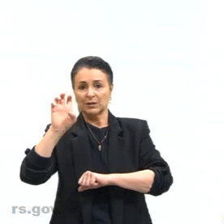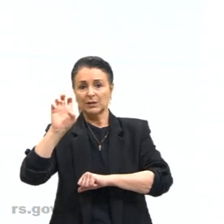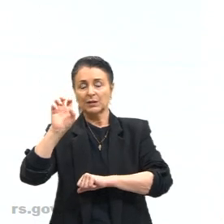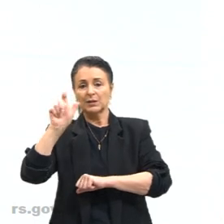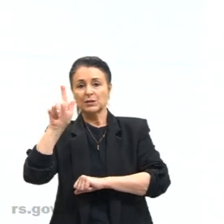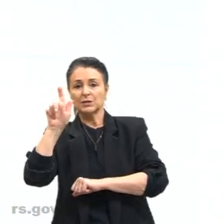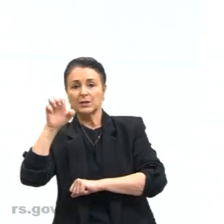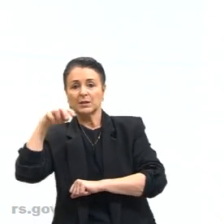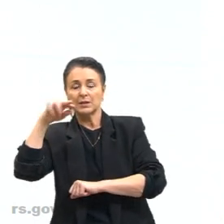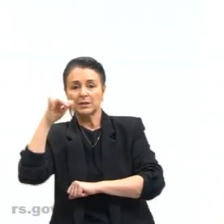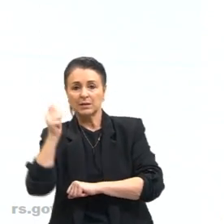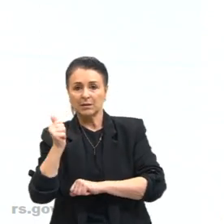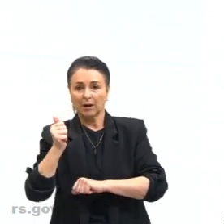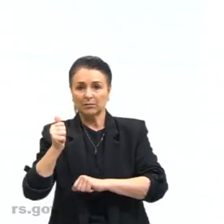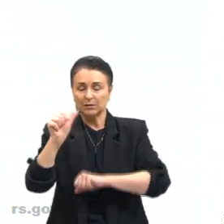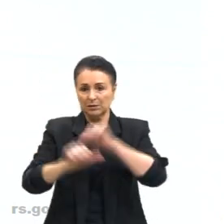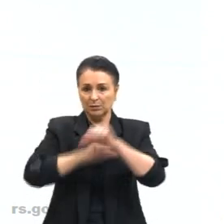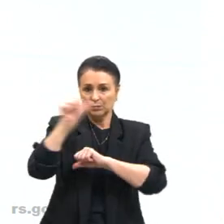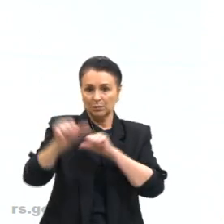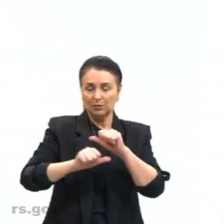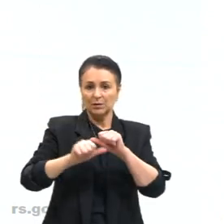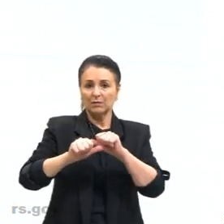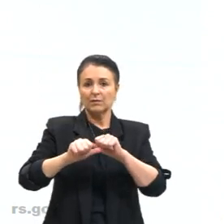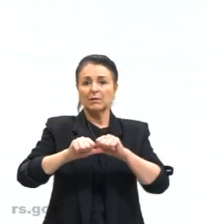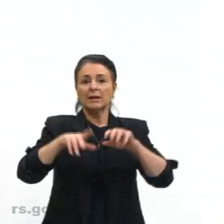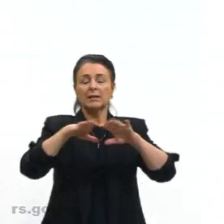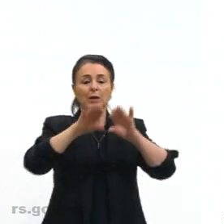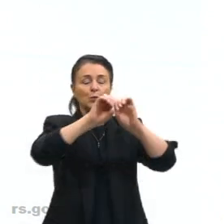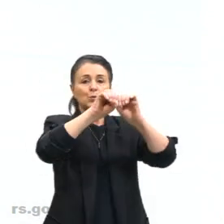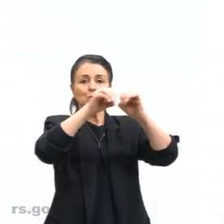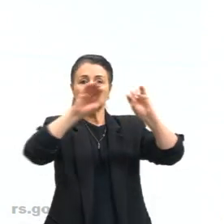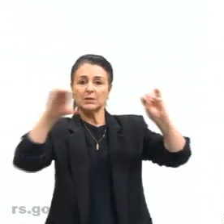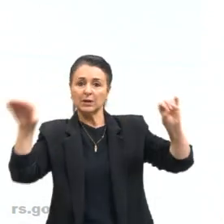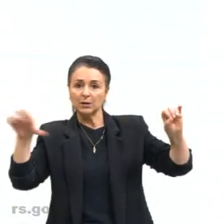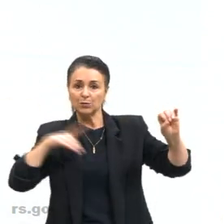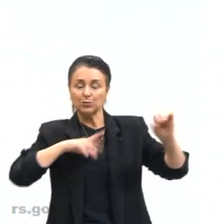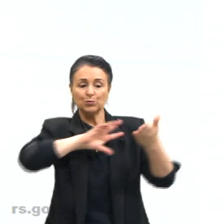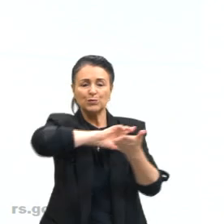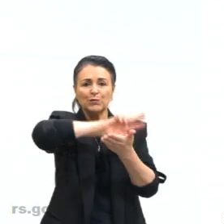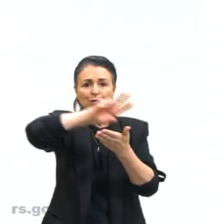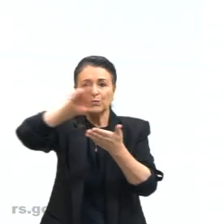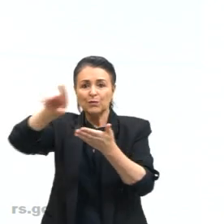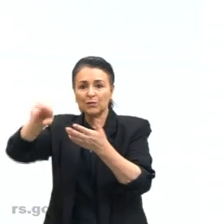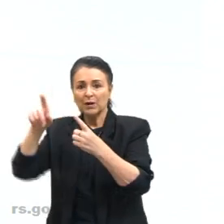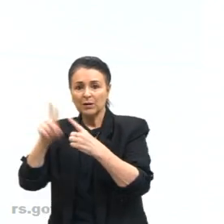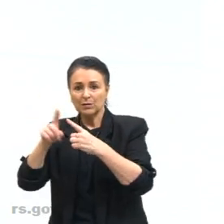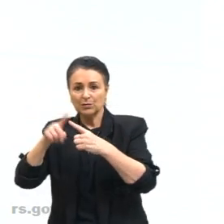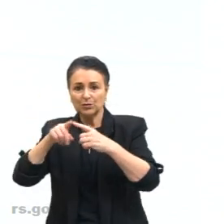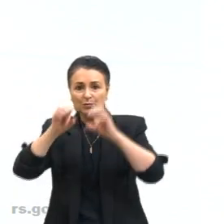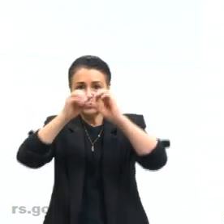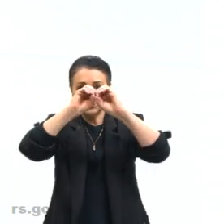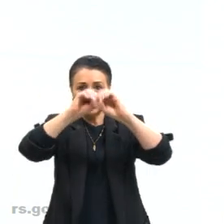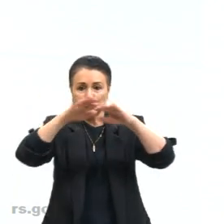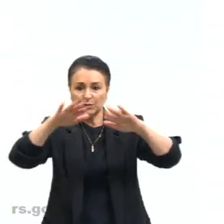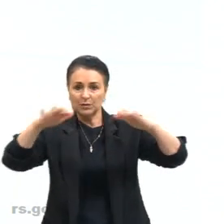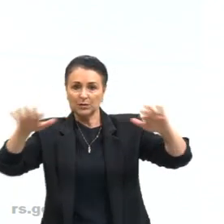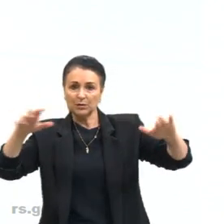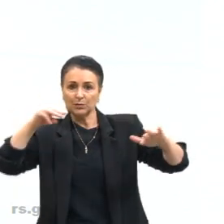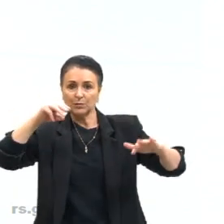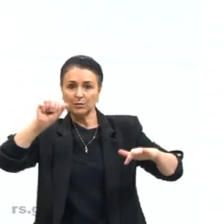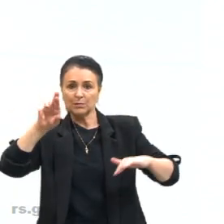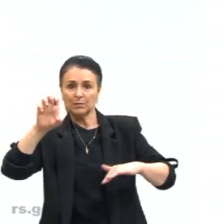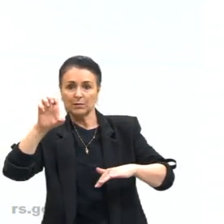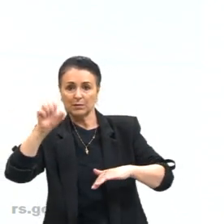a zona de convergência do Atlântico Sul, Pacífico Sul, Índico Sul e Intertropical. A que nos interessa muito